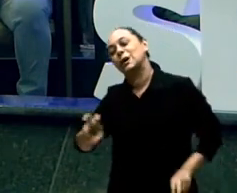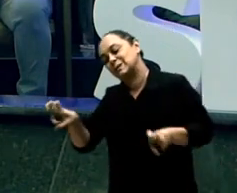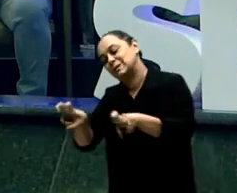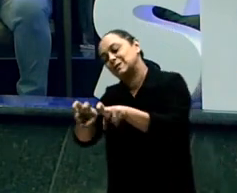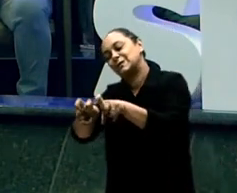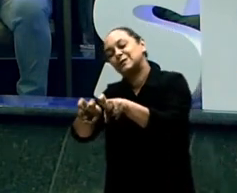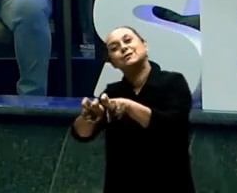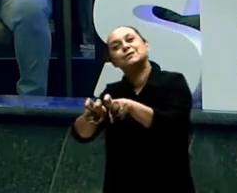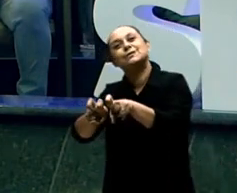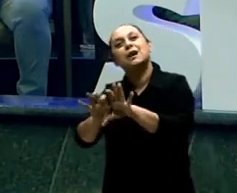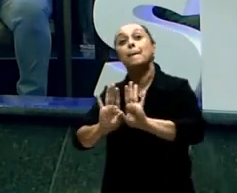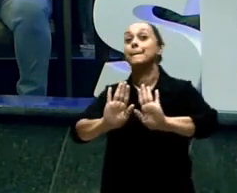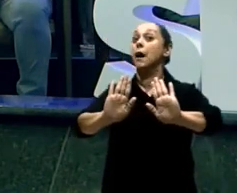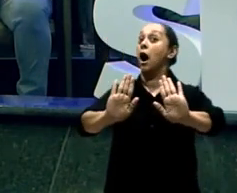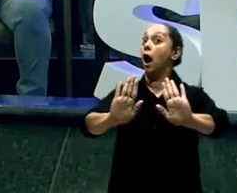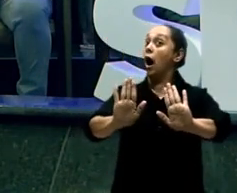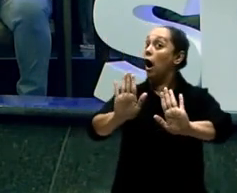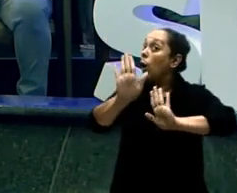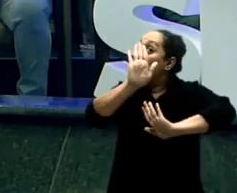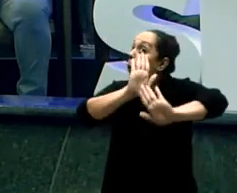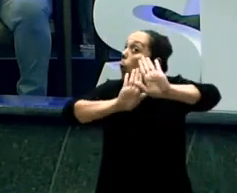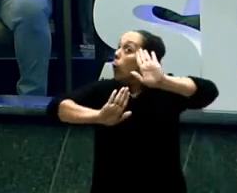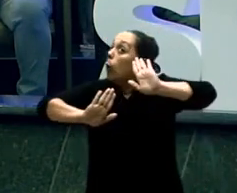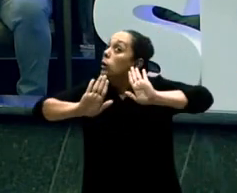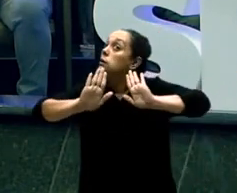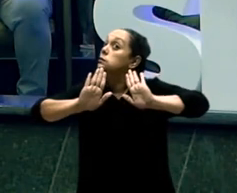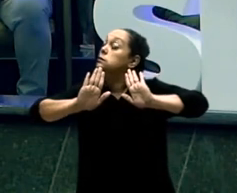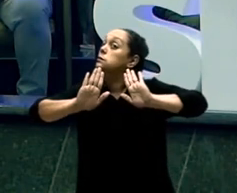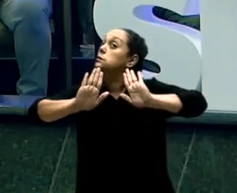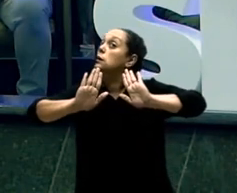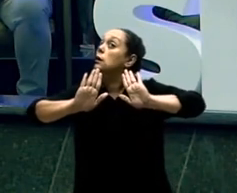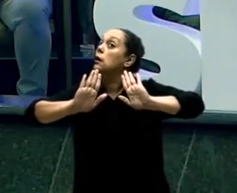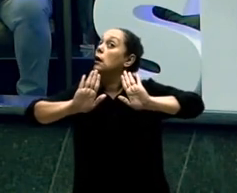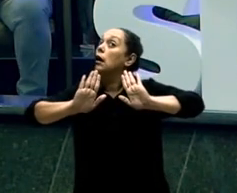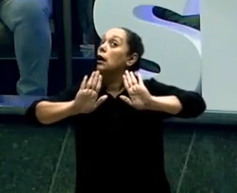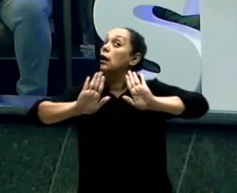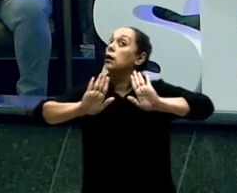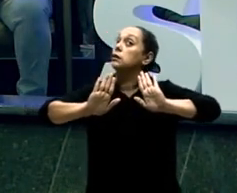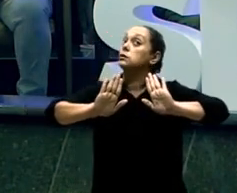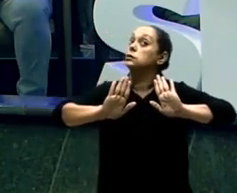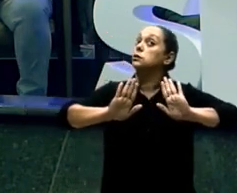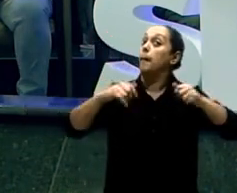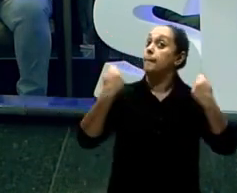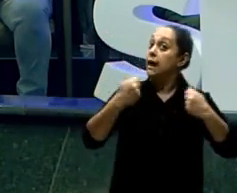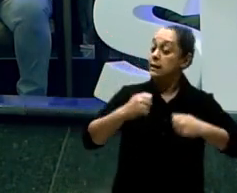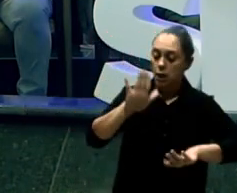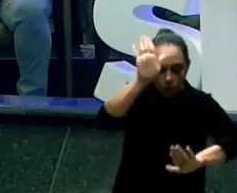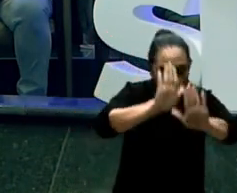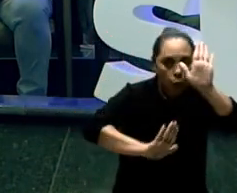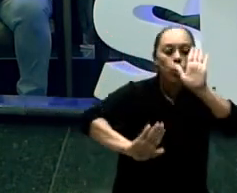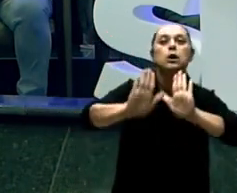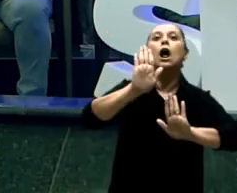pode deixar Não Não Que o inimigo Nosso Venha aqui dentro Ferir um dos nossos irmãos Nós